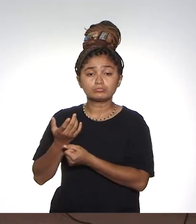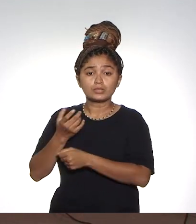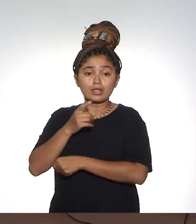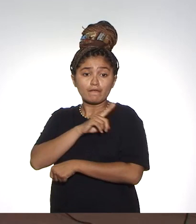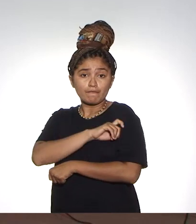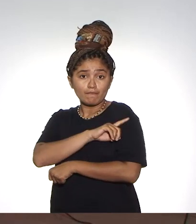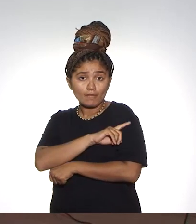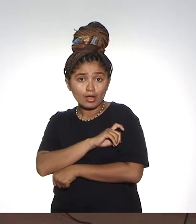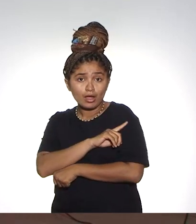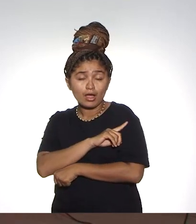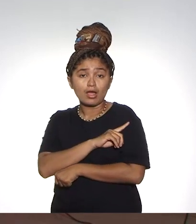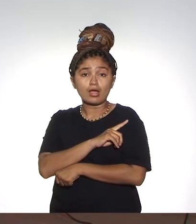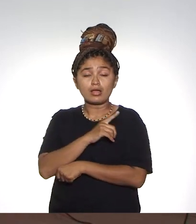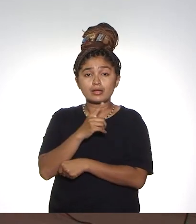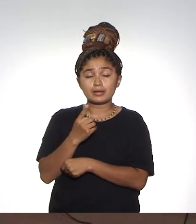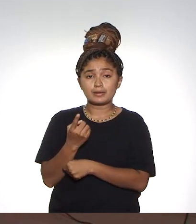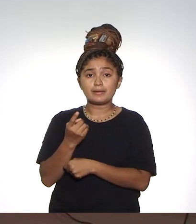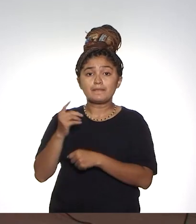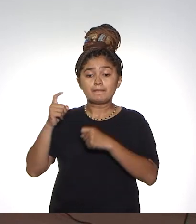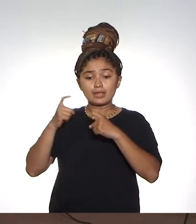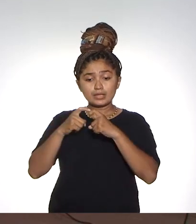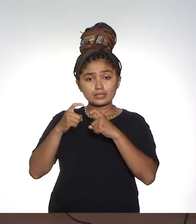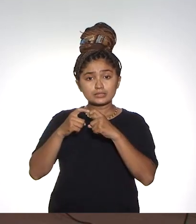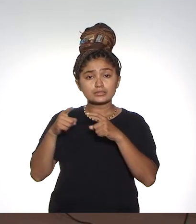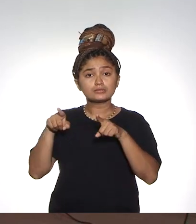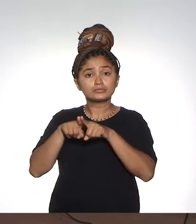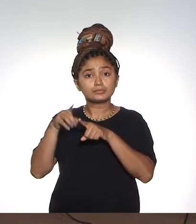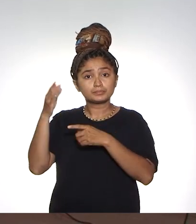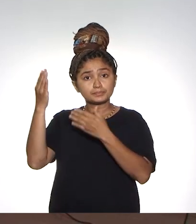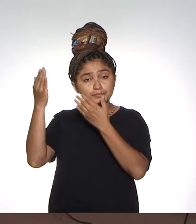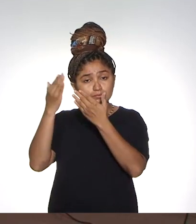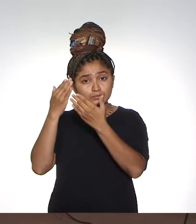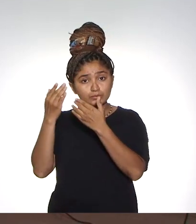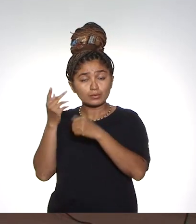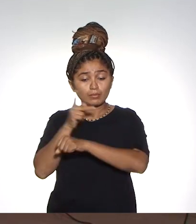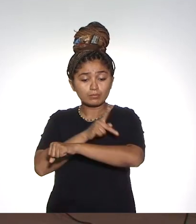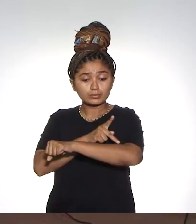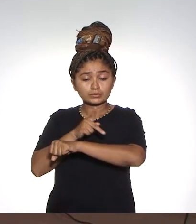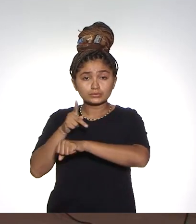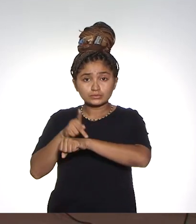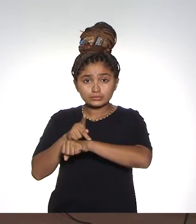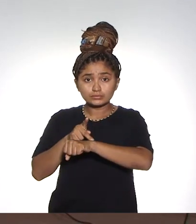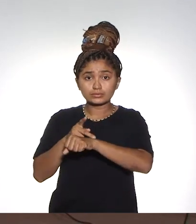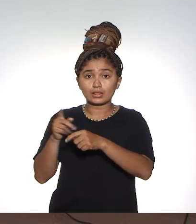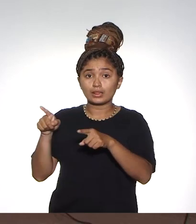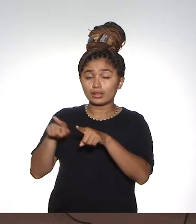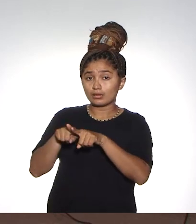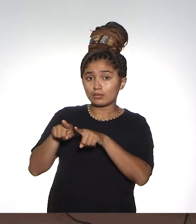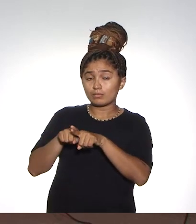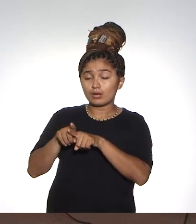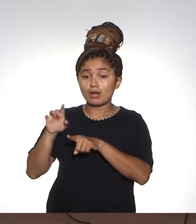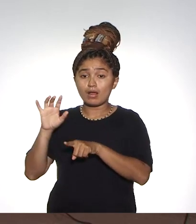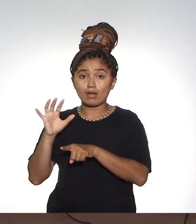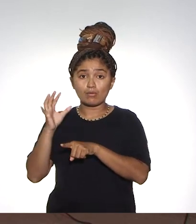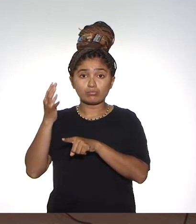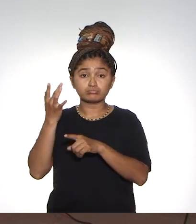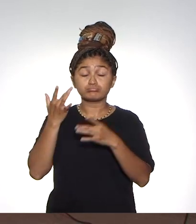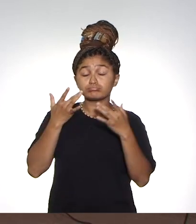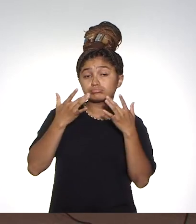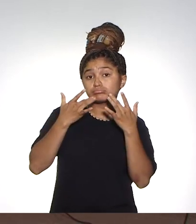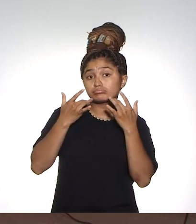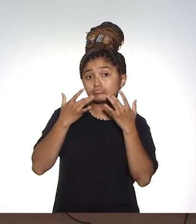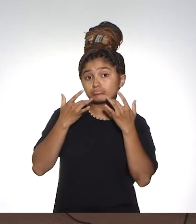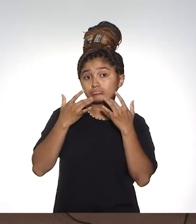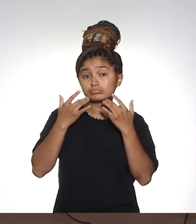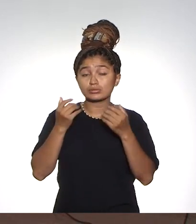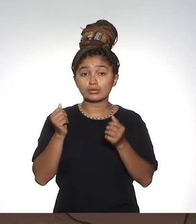Enfermagem, Medicina e Psicologia. Pedagogia também, através de algumas ações, como atividades